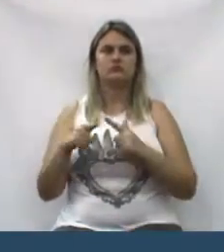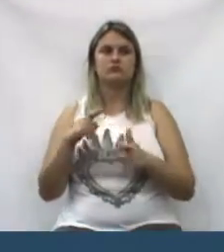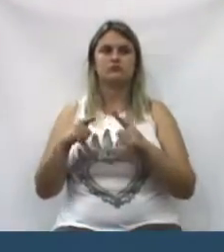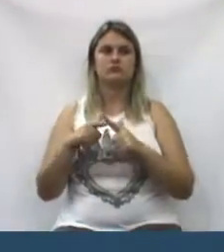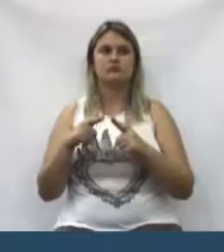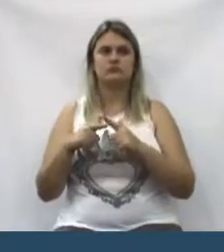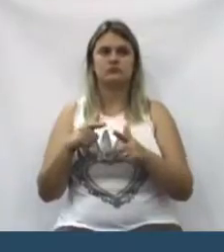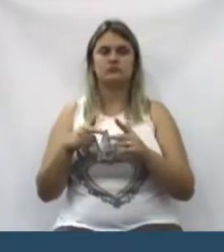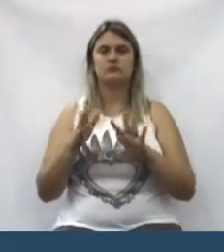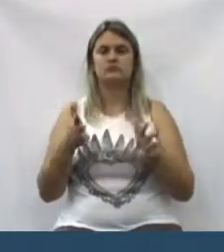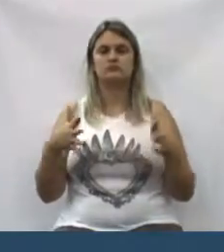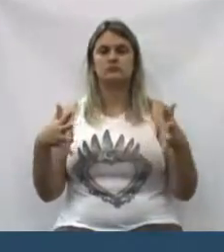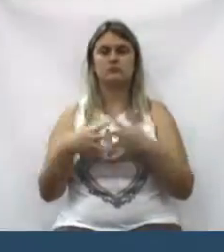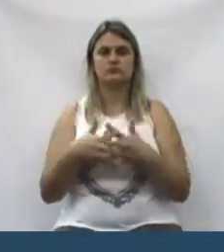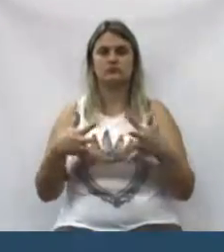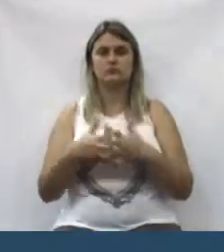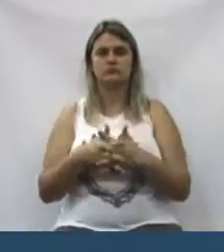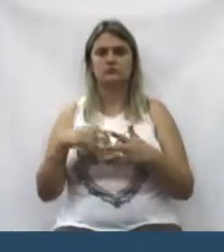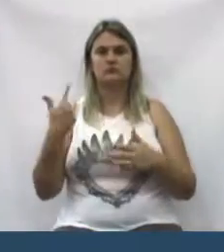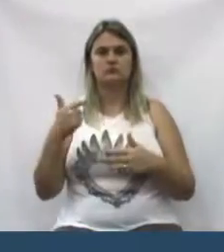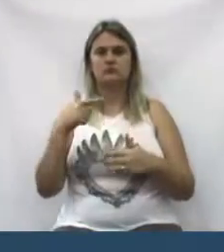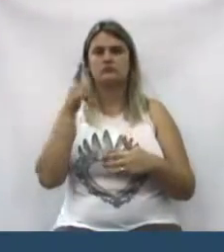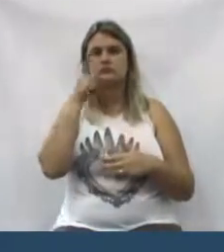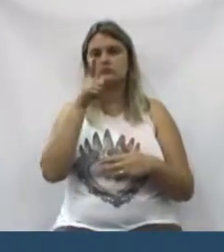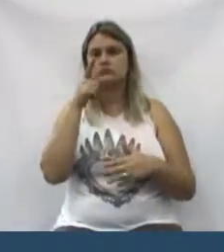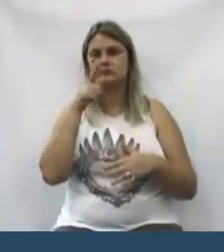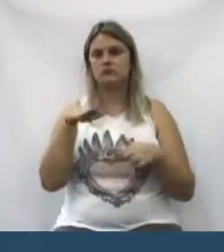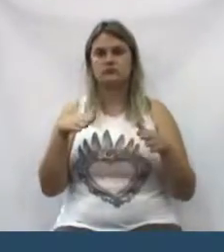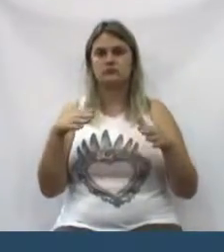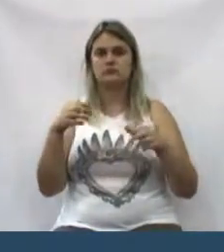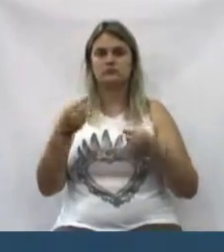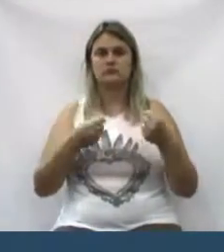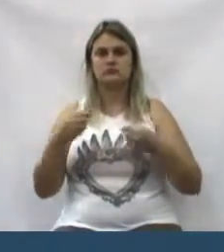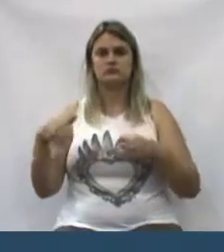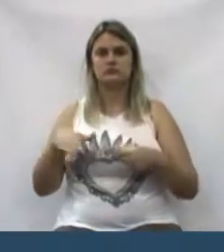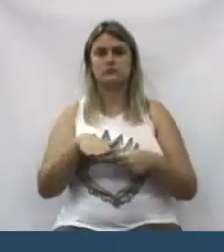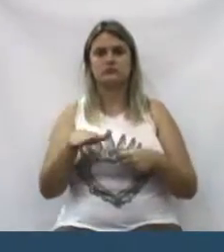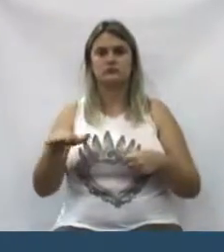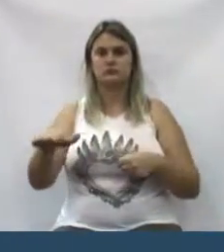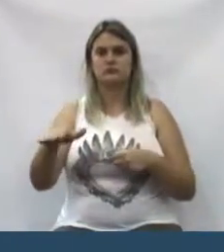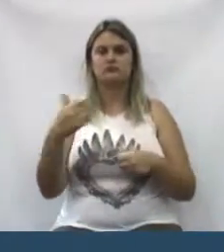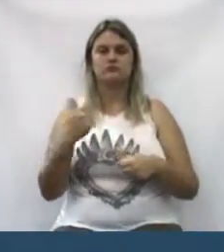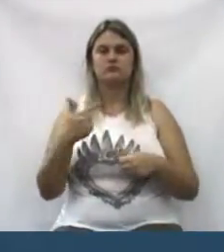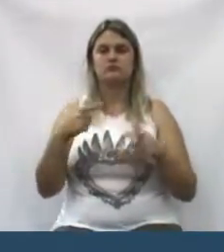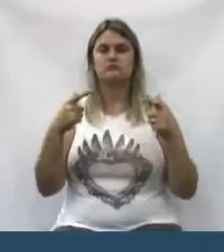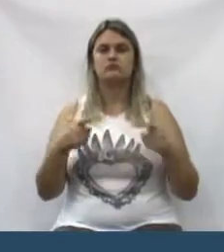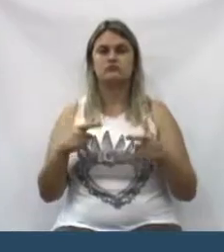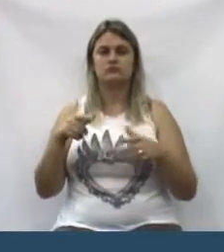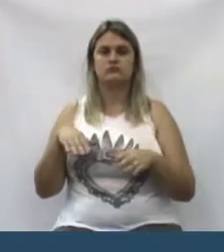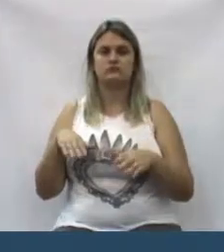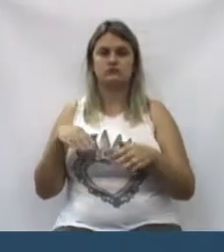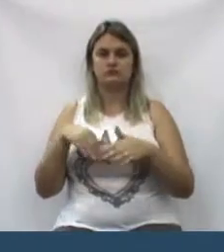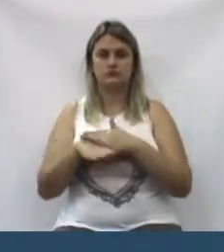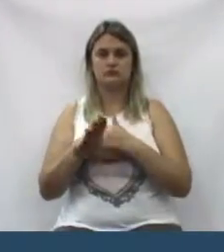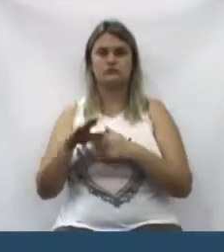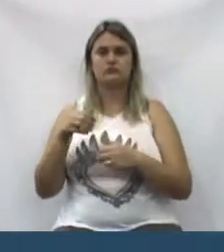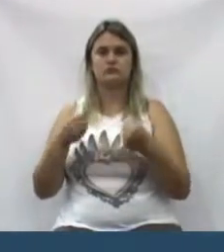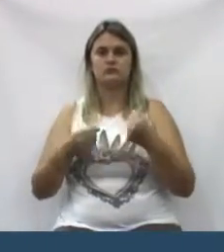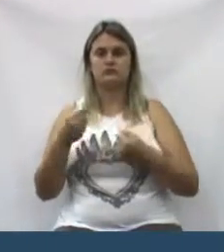e está aí. Ninguém vem de fora não pode estacionar não tem onde estacionar está aí.